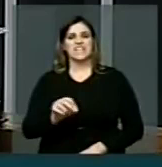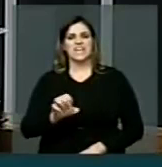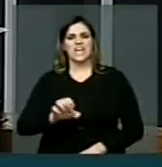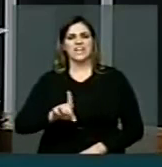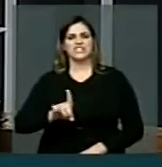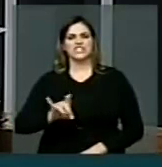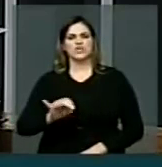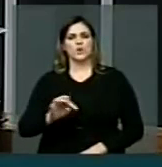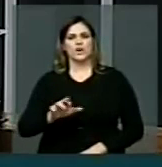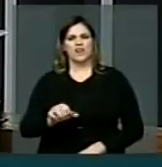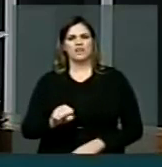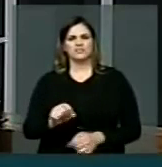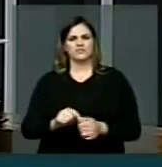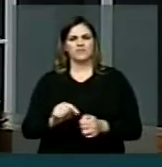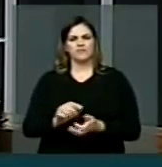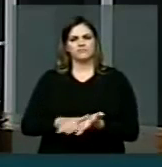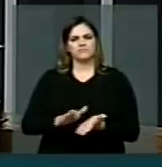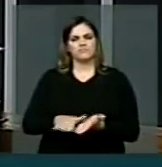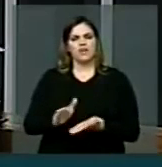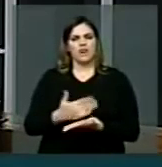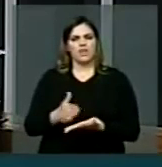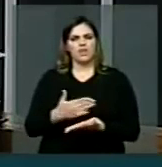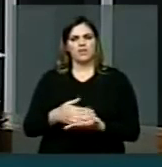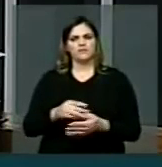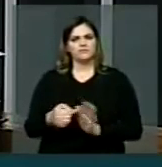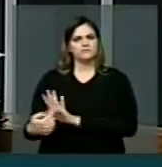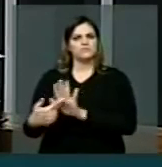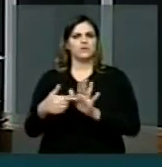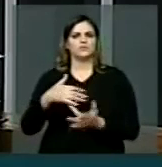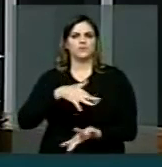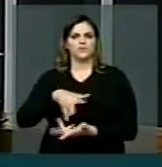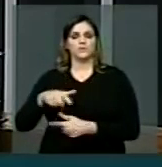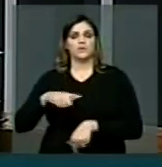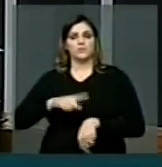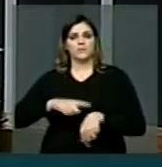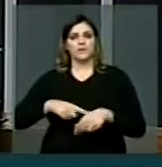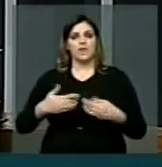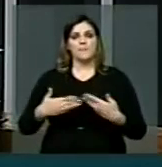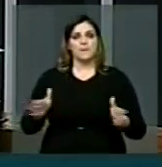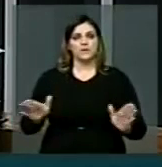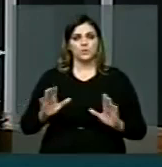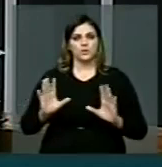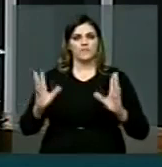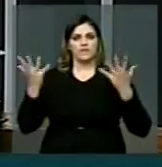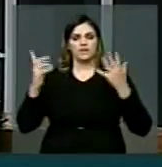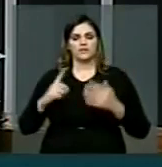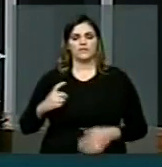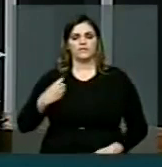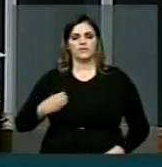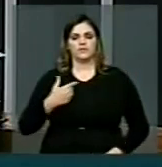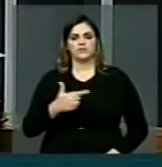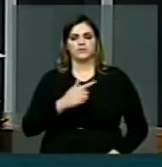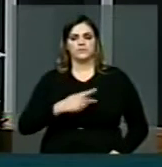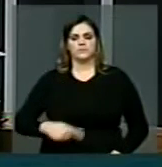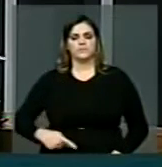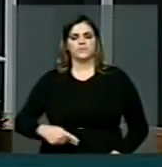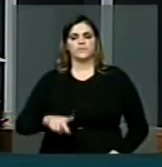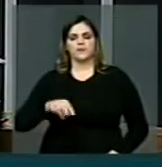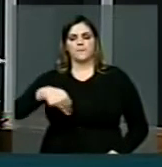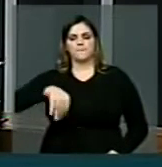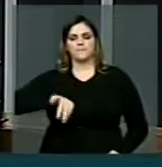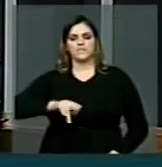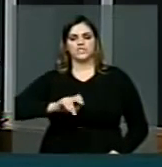seus livros e projetos editoriais para o mundo. A solenidade de abertura contou com a presença do vice-presidente Michel Temer,